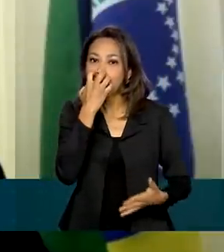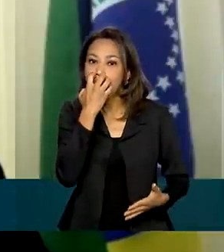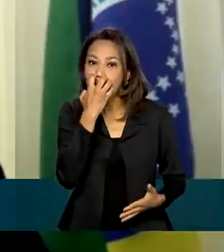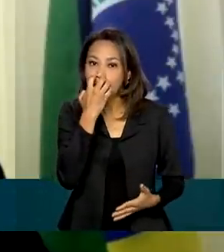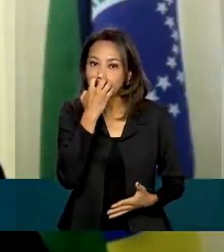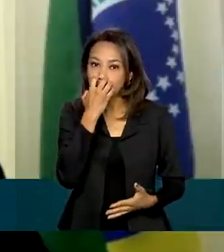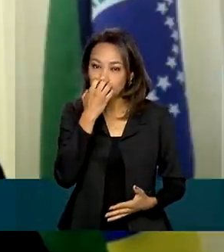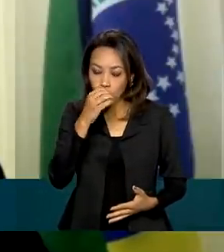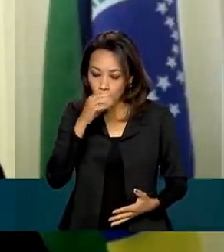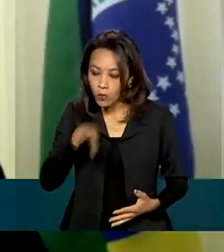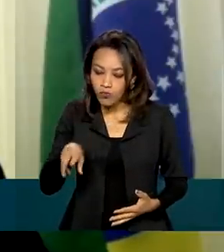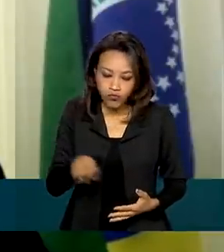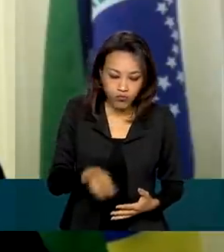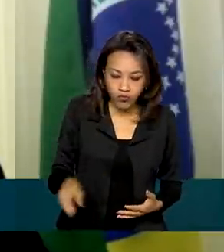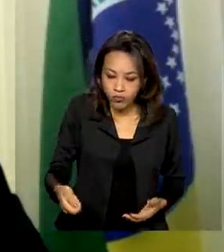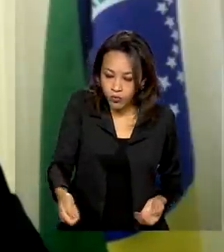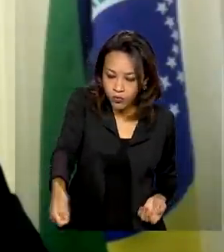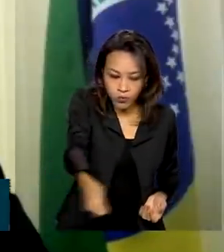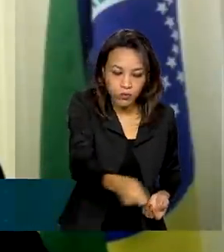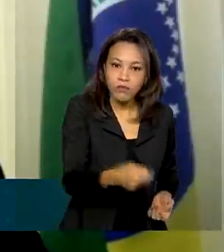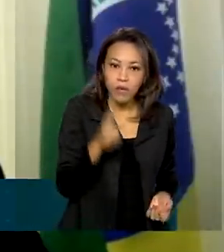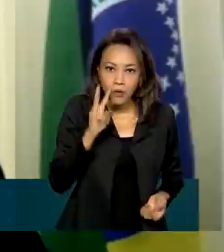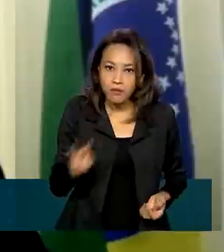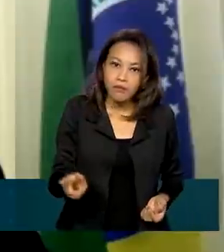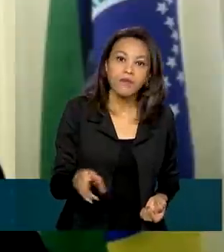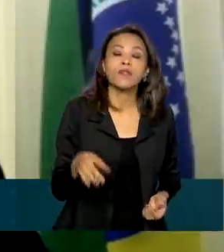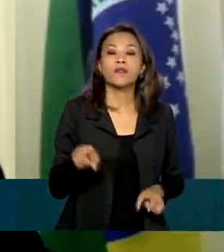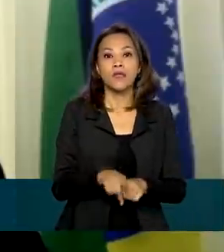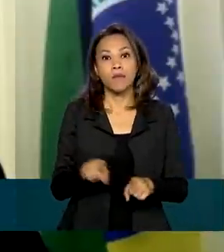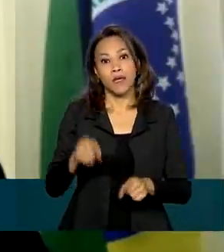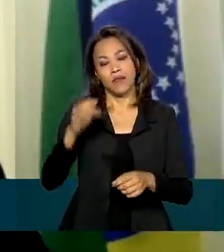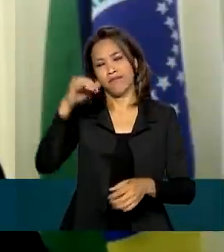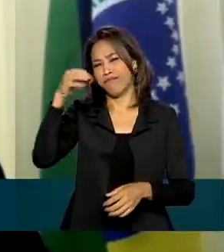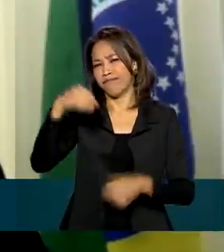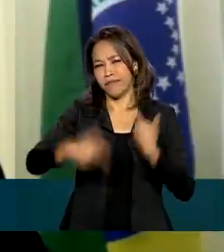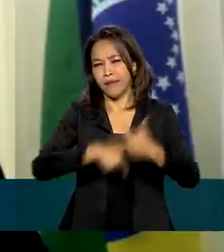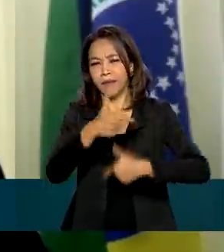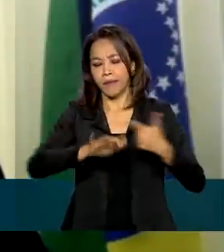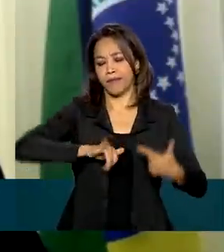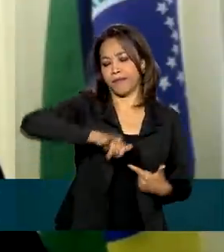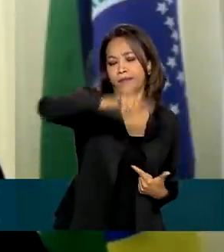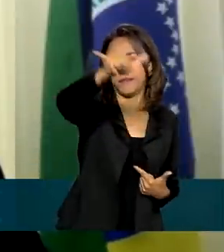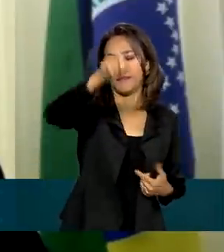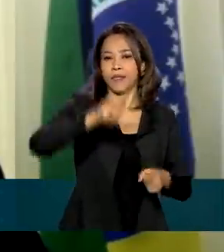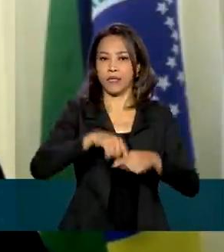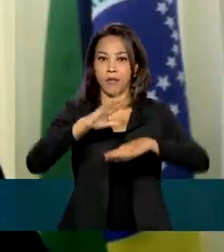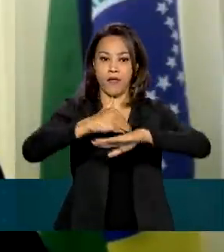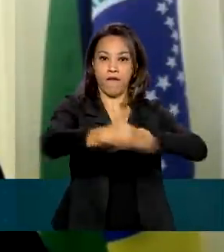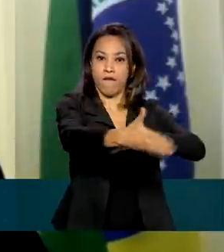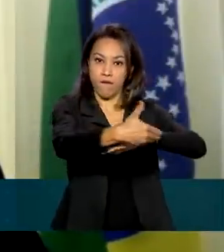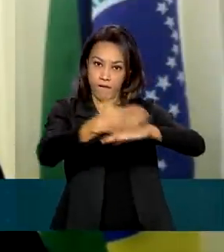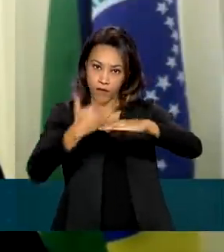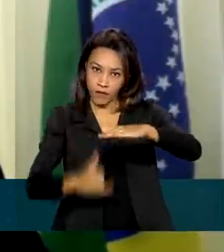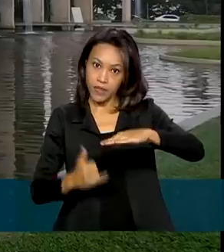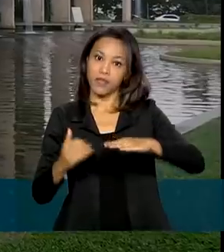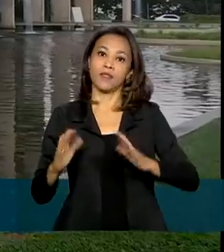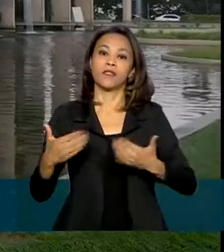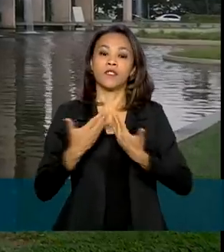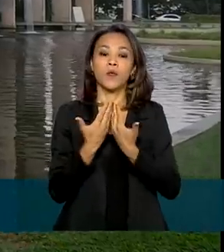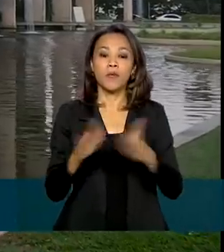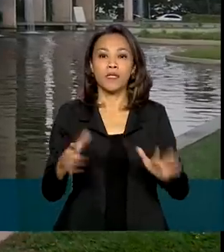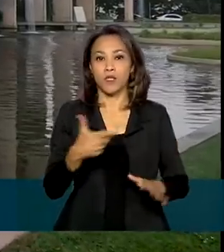fiscalização em portos, aeroportos, rodovias e fronteiras, com previsão de inauguração em janeiro de 2021.